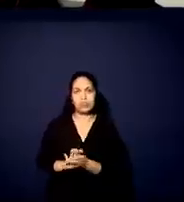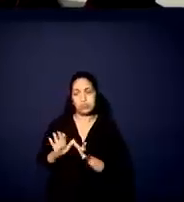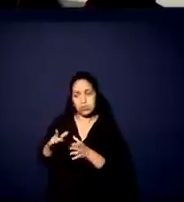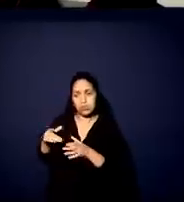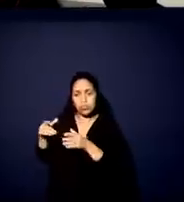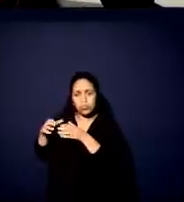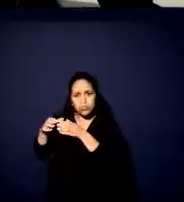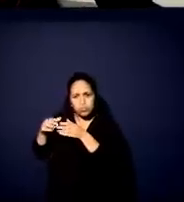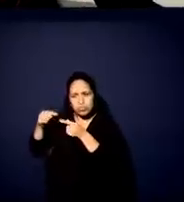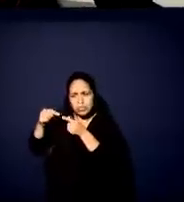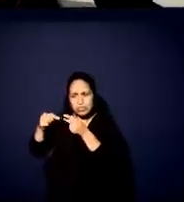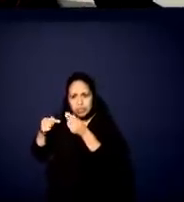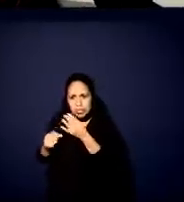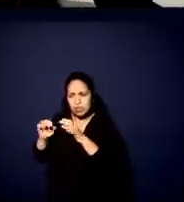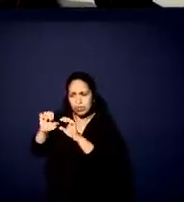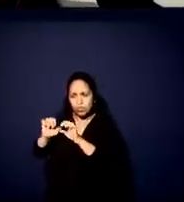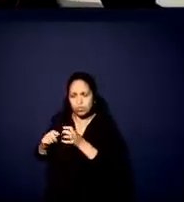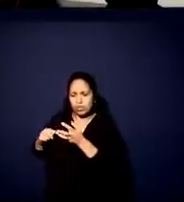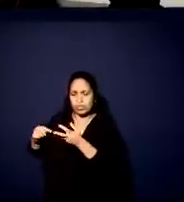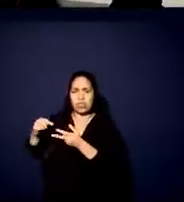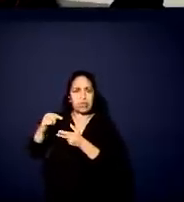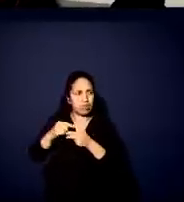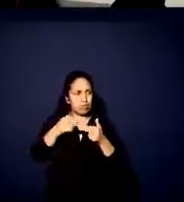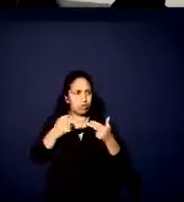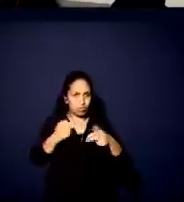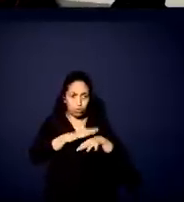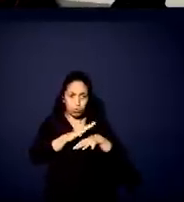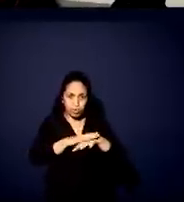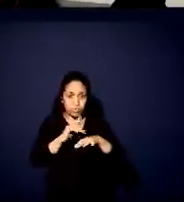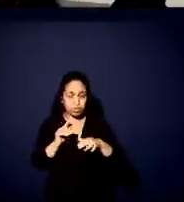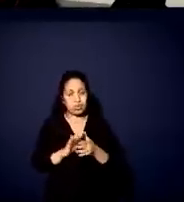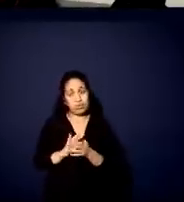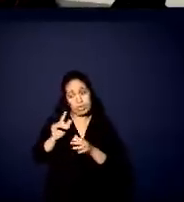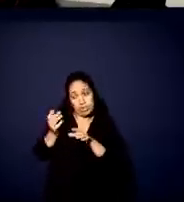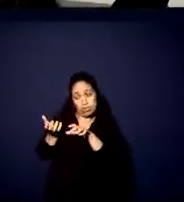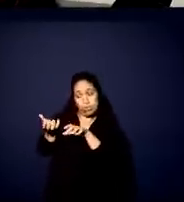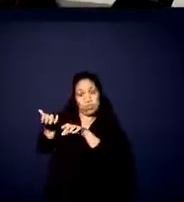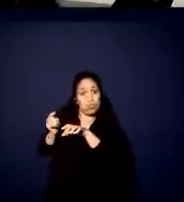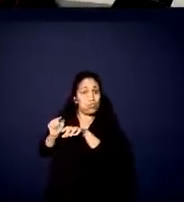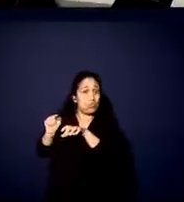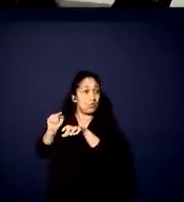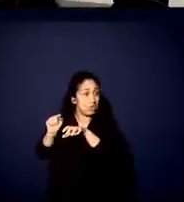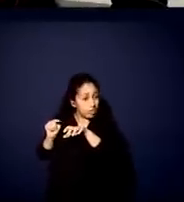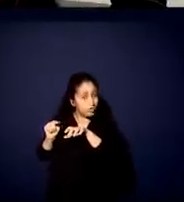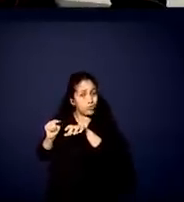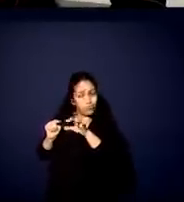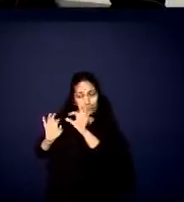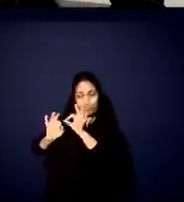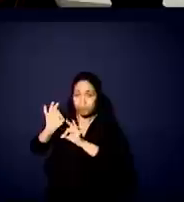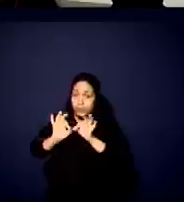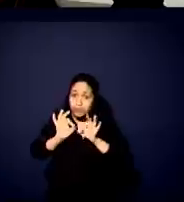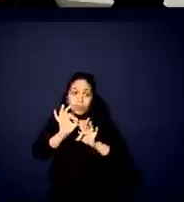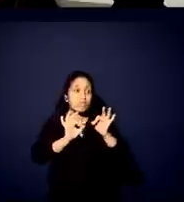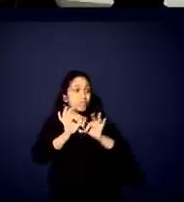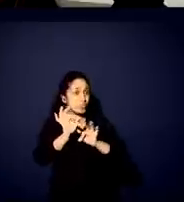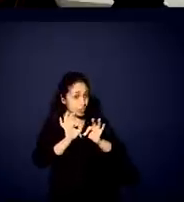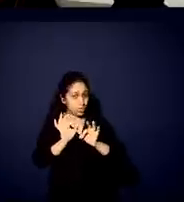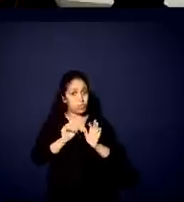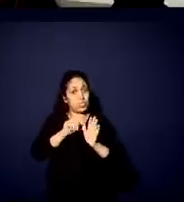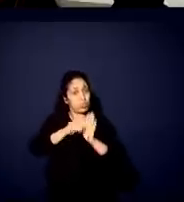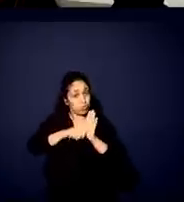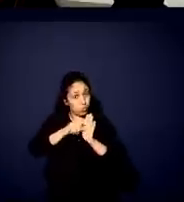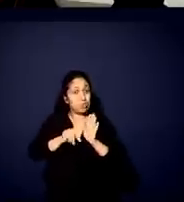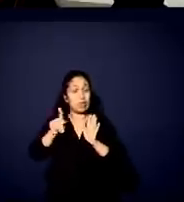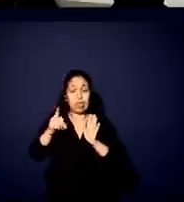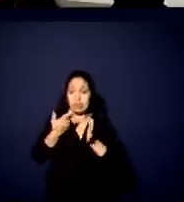como na questão estrutural, e que, obviamente, vai depender do Congresso, a reforma tributária, que é a grande reforma que vai iniciar esse governo,